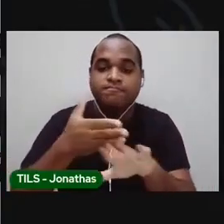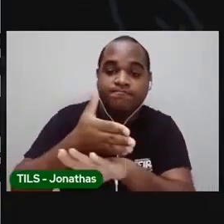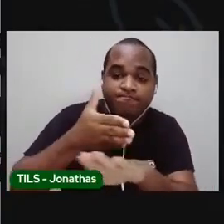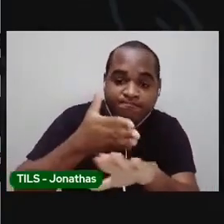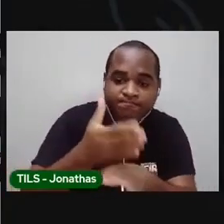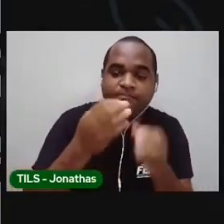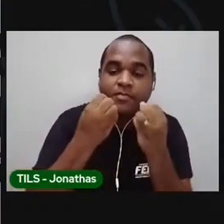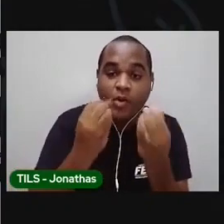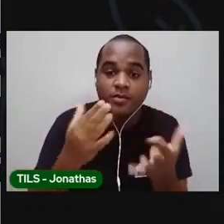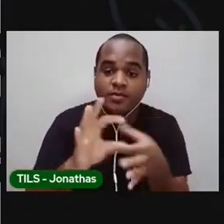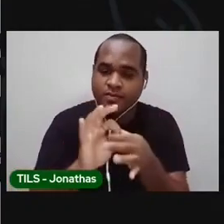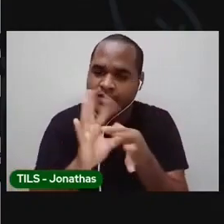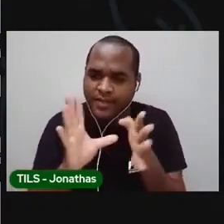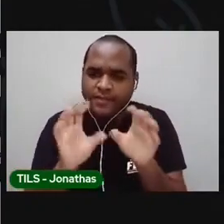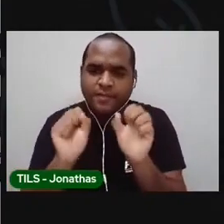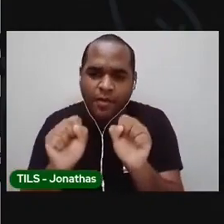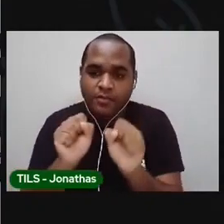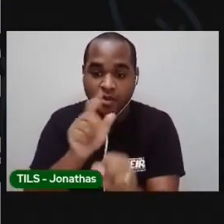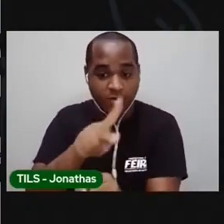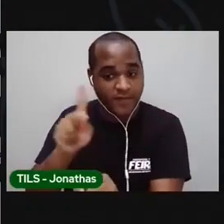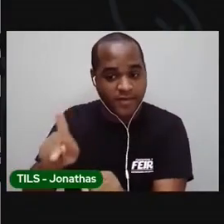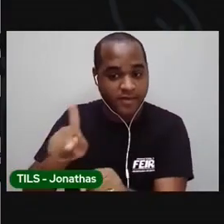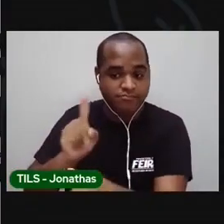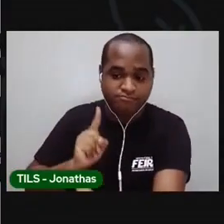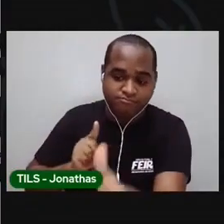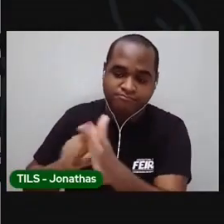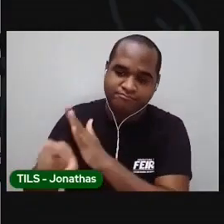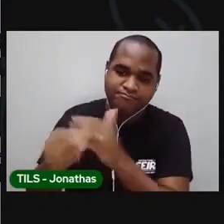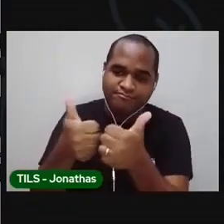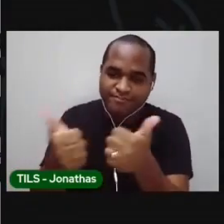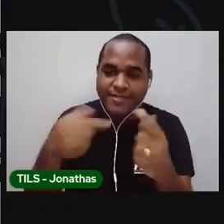fique à vontade. Tire as dúvidas com a sua professora. E até a próxima aula. dúvidas. dúvidas.